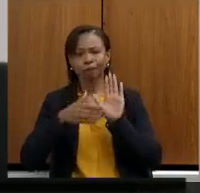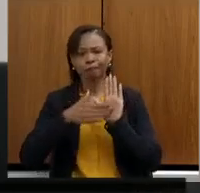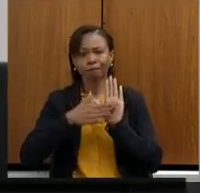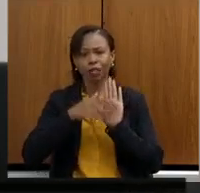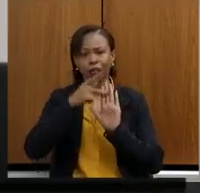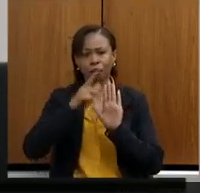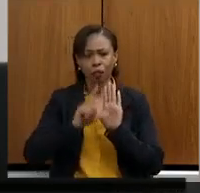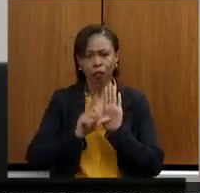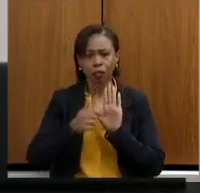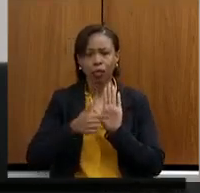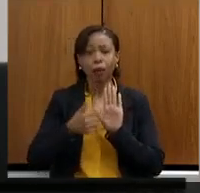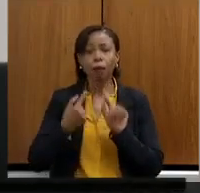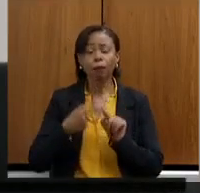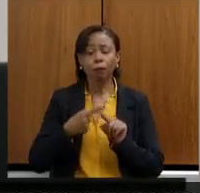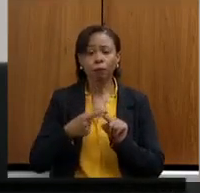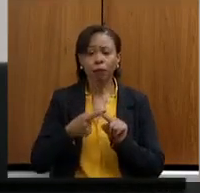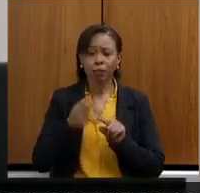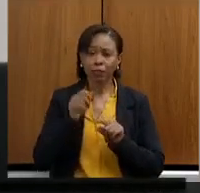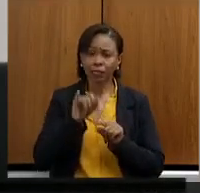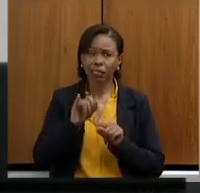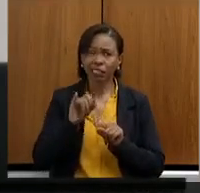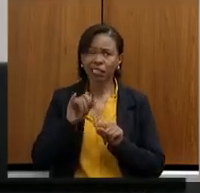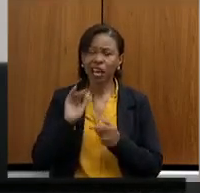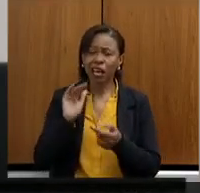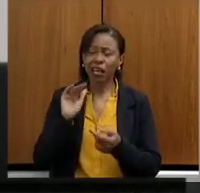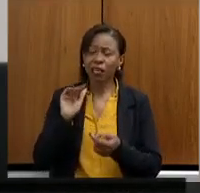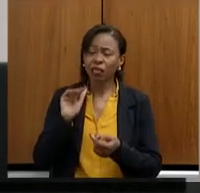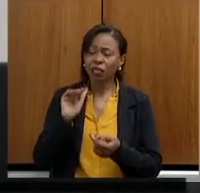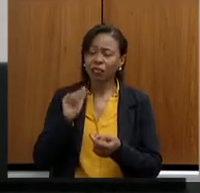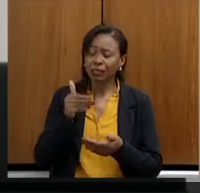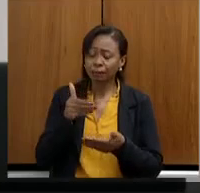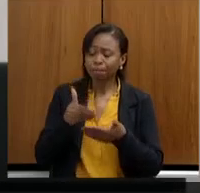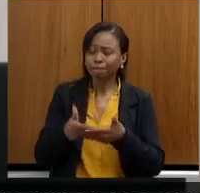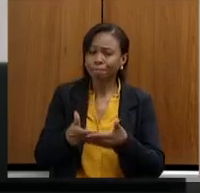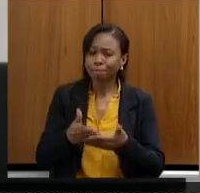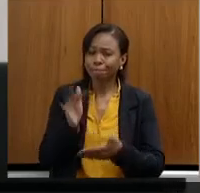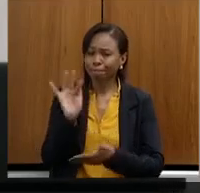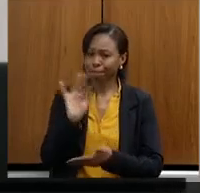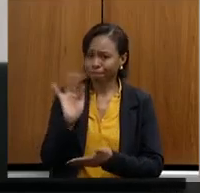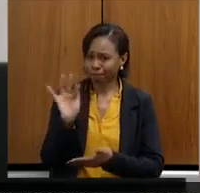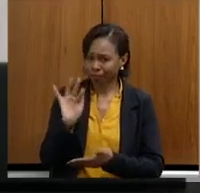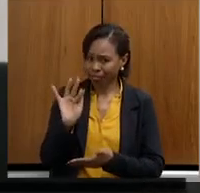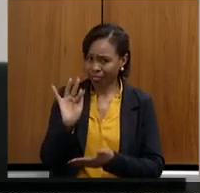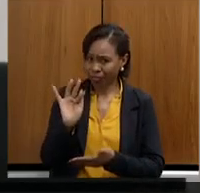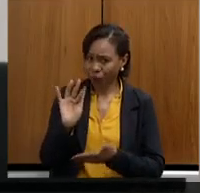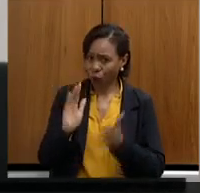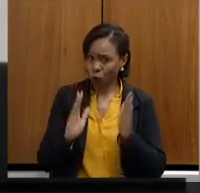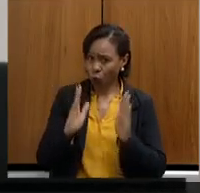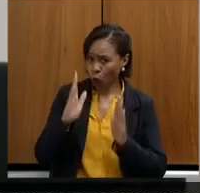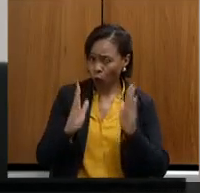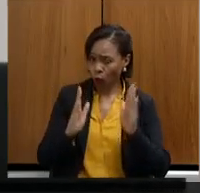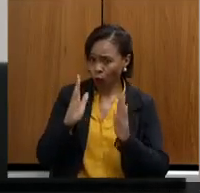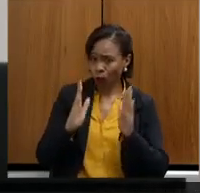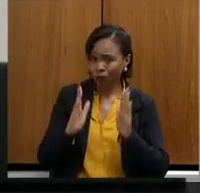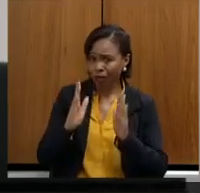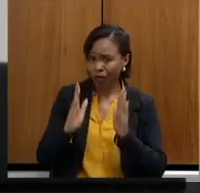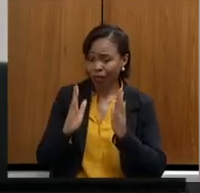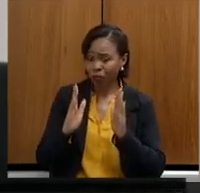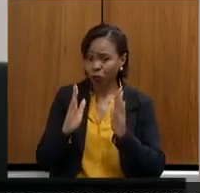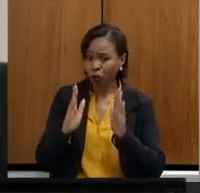nós não tiver, se chegar em fevereiro e não tiver, ao prazo não for